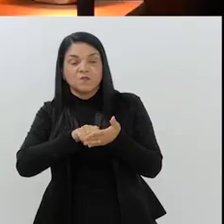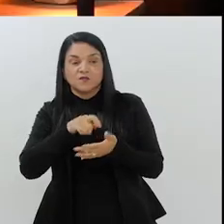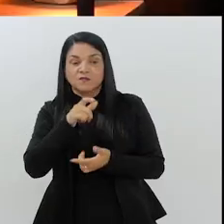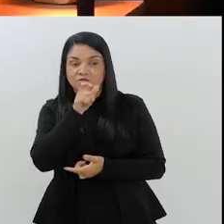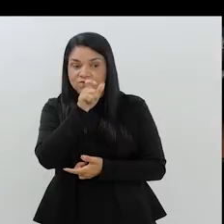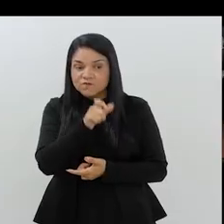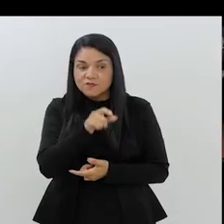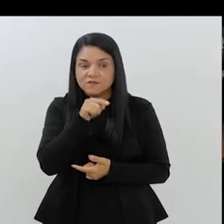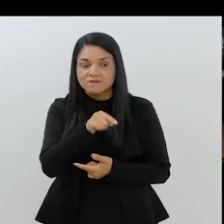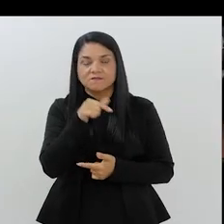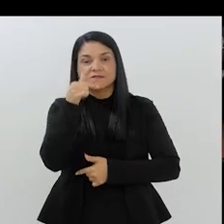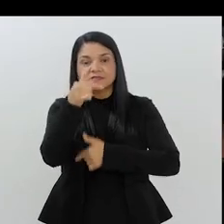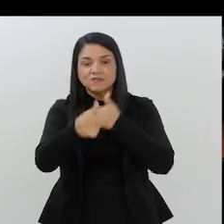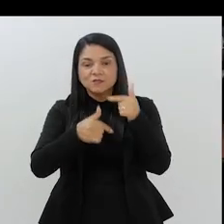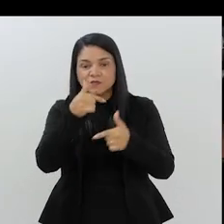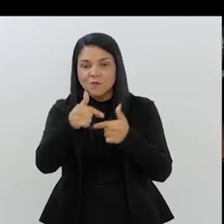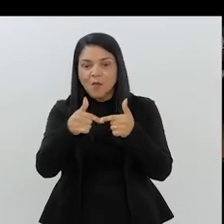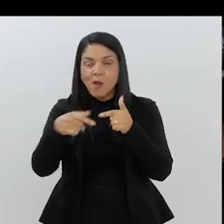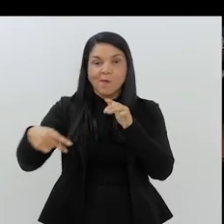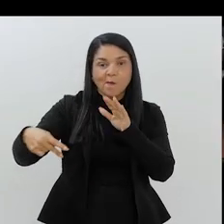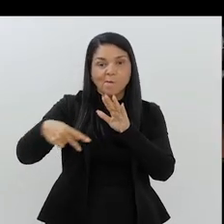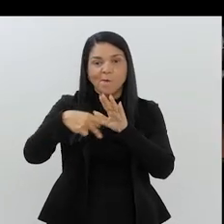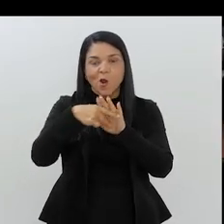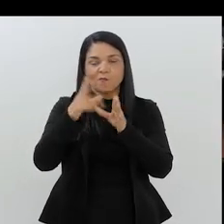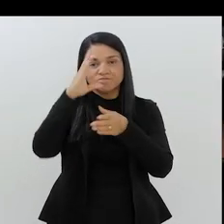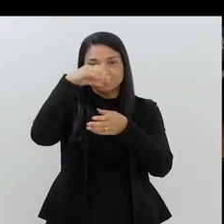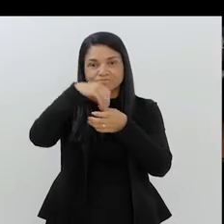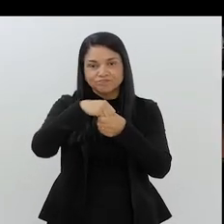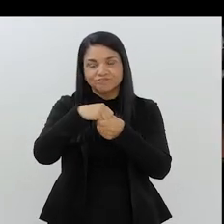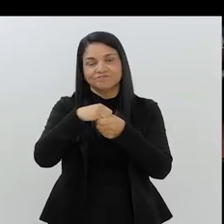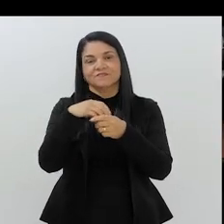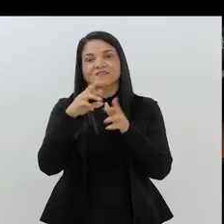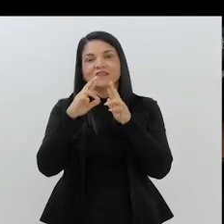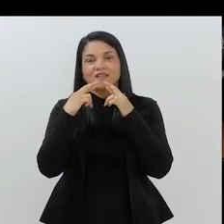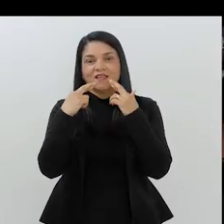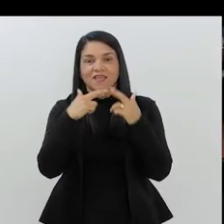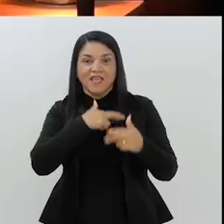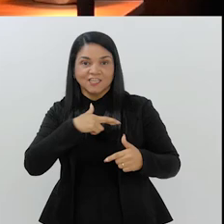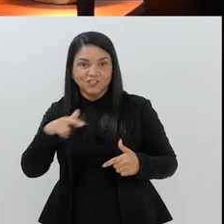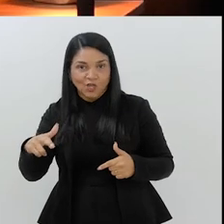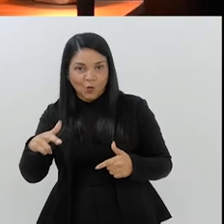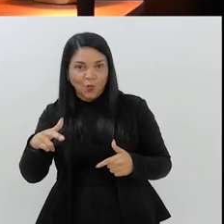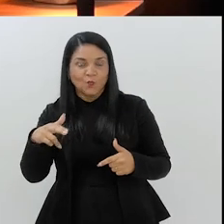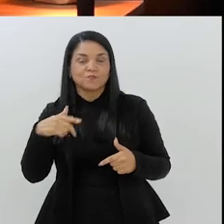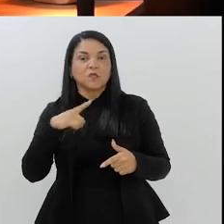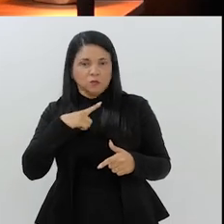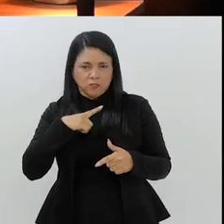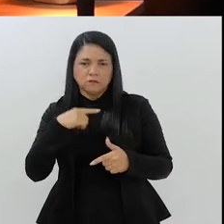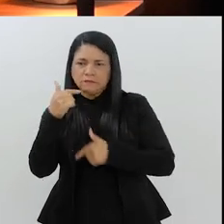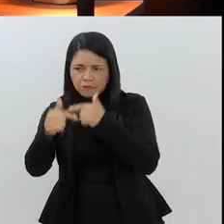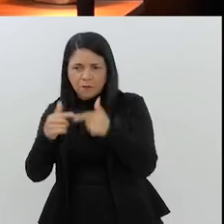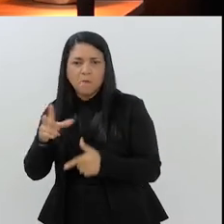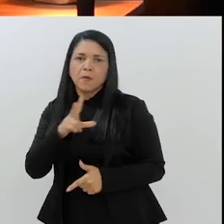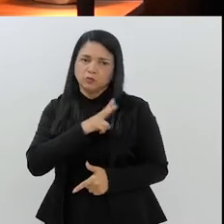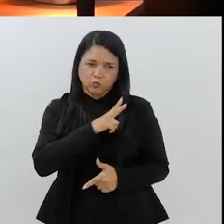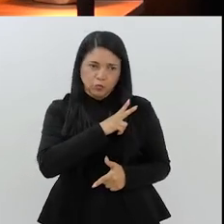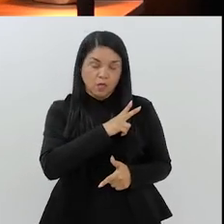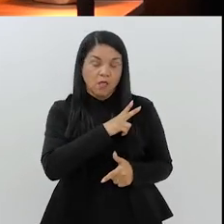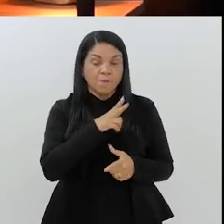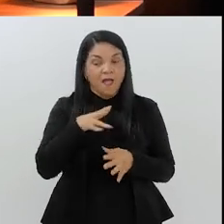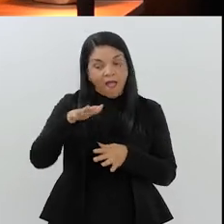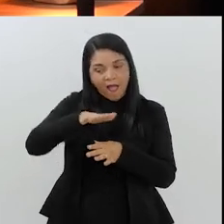mas, no seu caso, o seu trabalho é com a própria religião. Também. Eu tenho trabalhos particulares